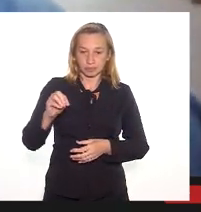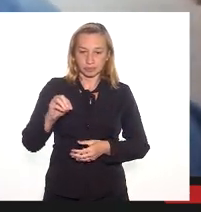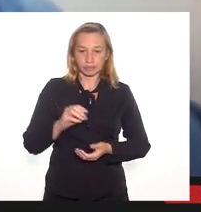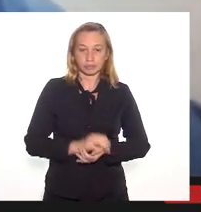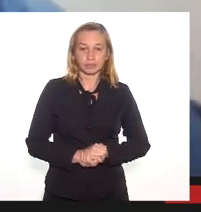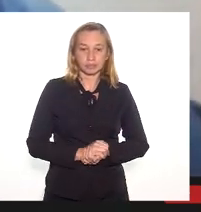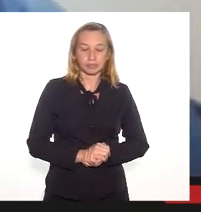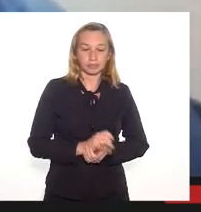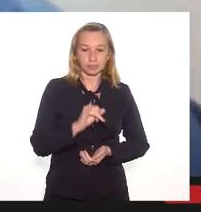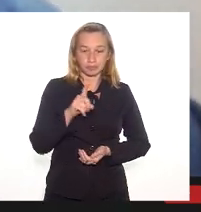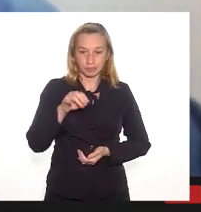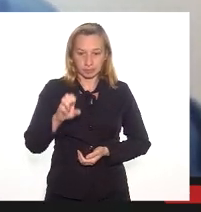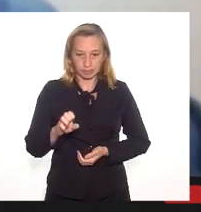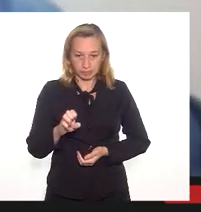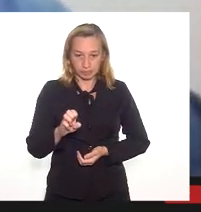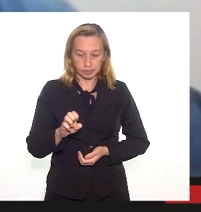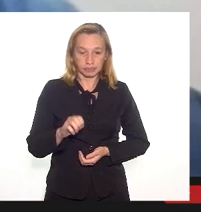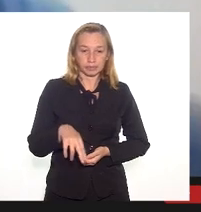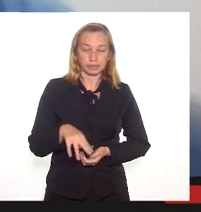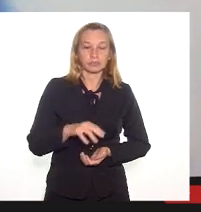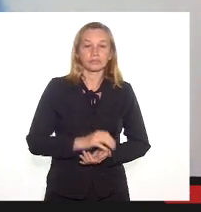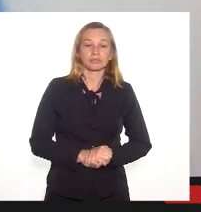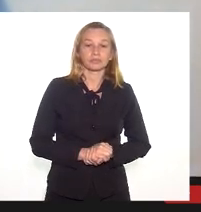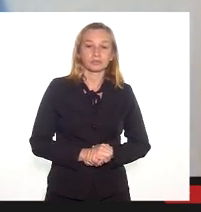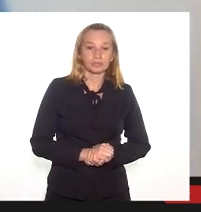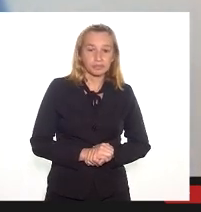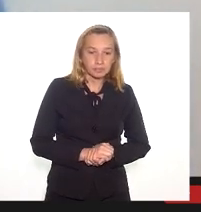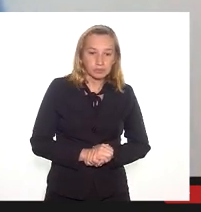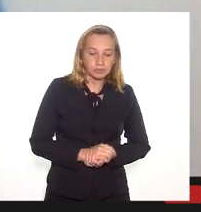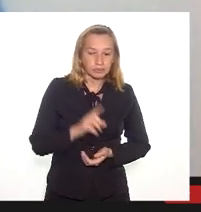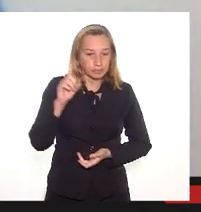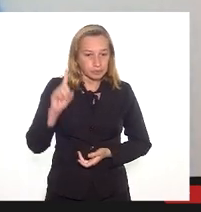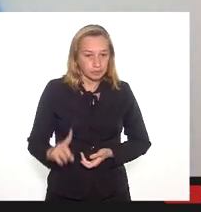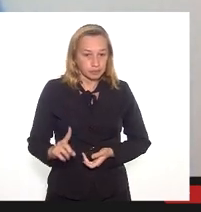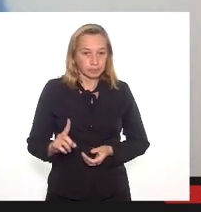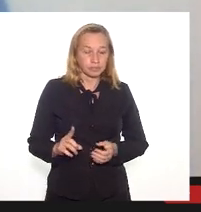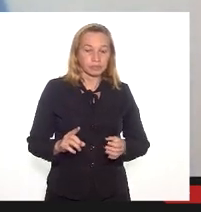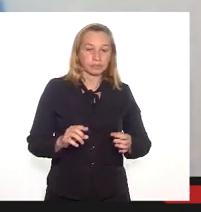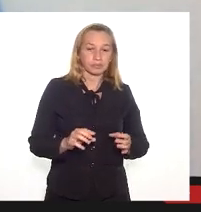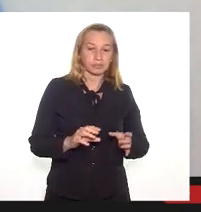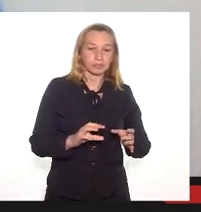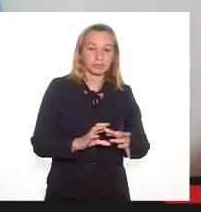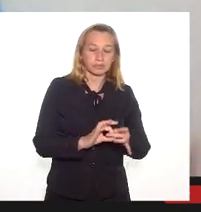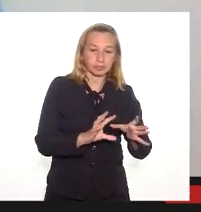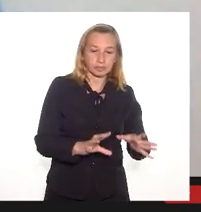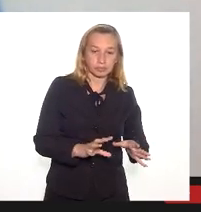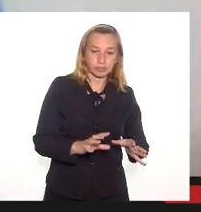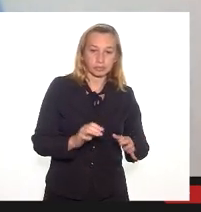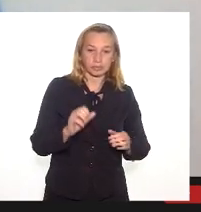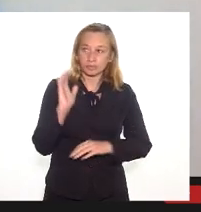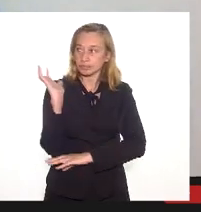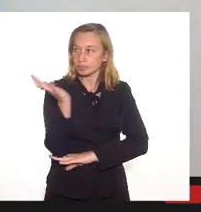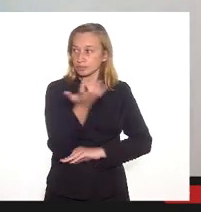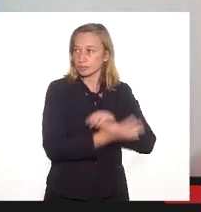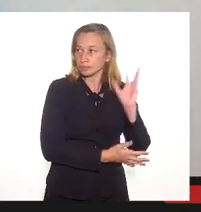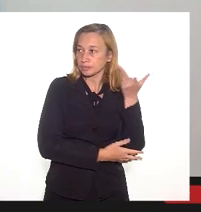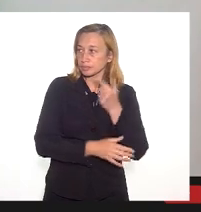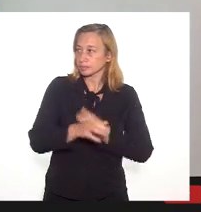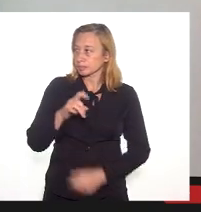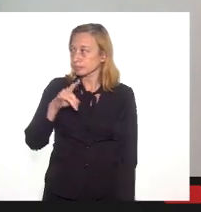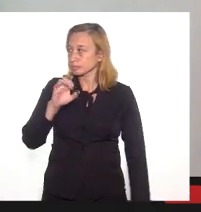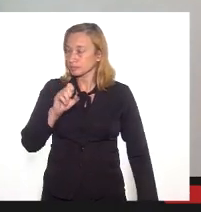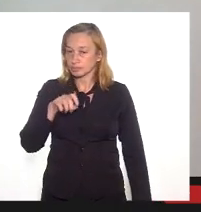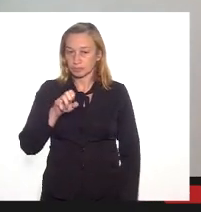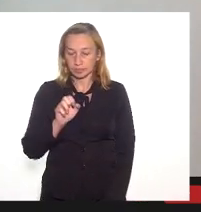a DILOR, né, o GERLI, que é o, que é a diretoria de licenciamento ambiental, e a, a GERLI, que é a